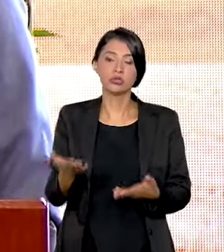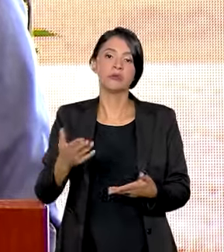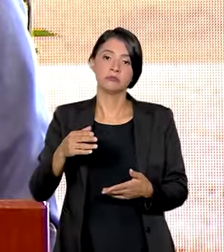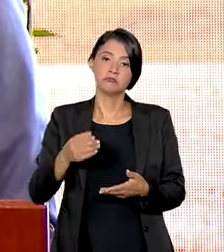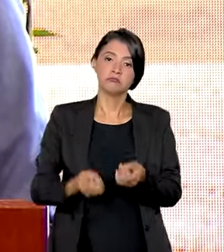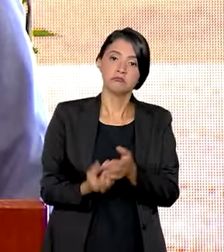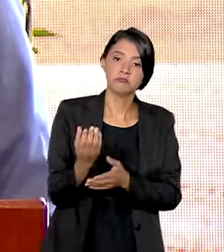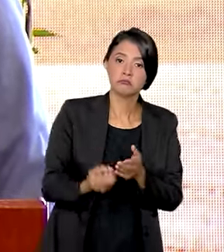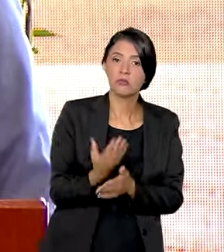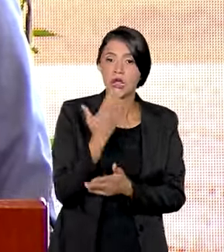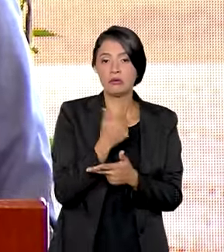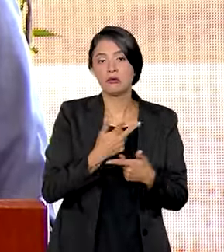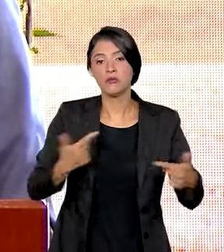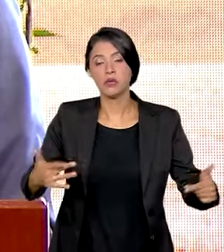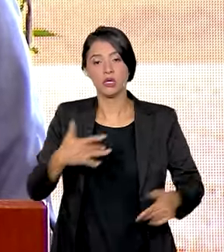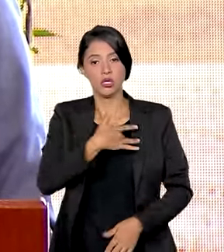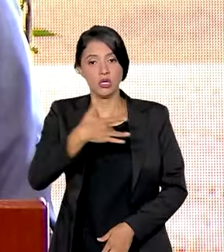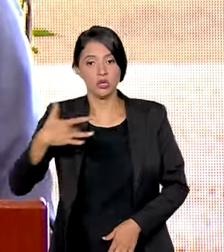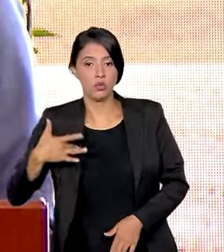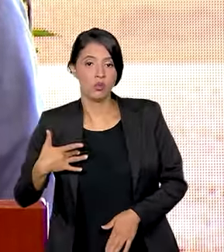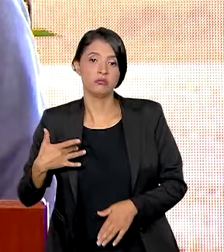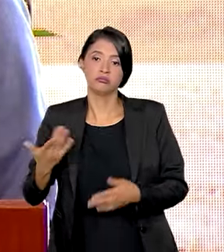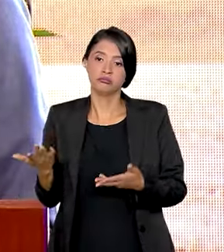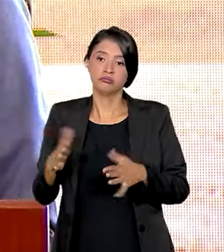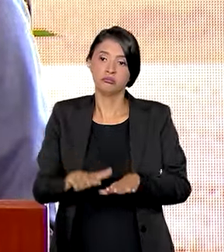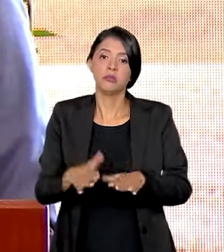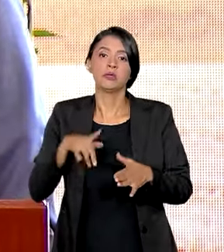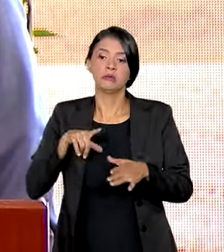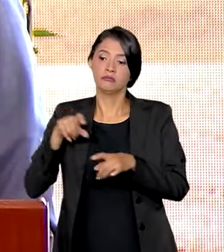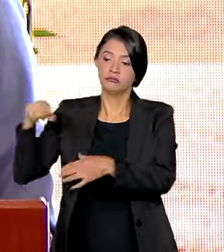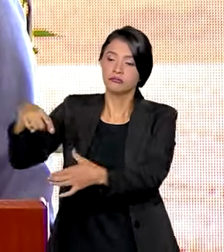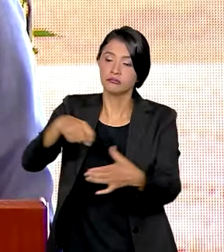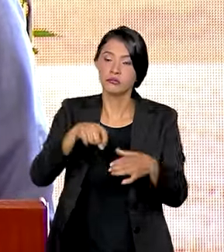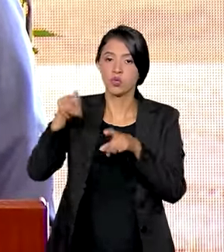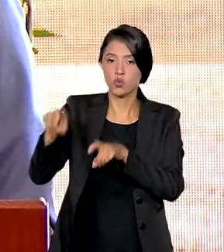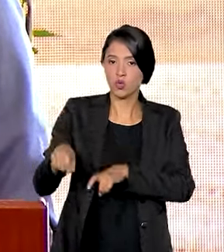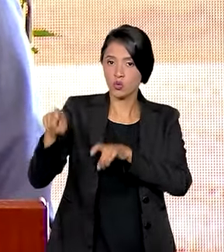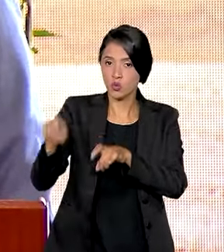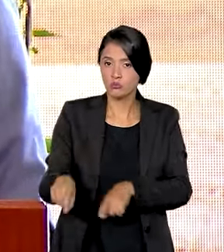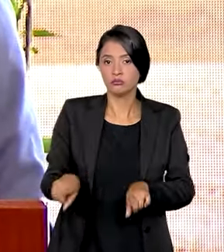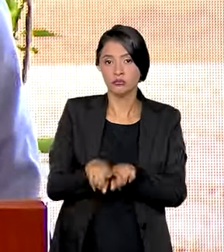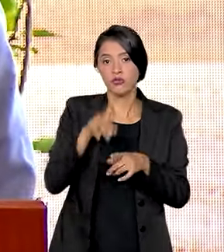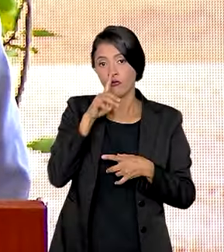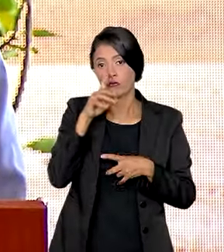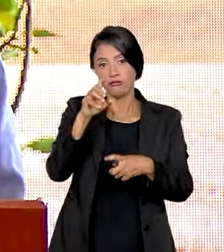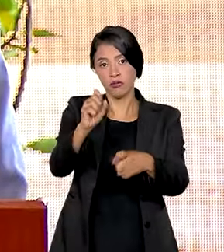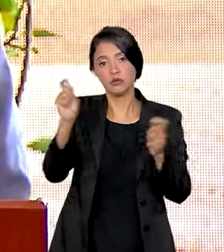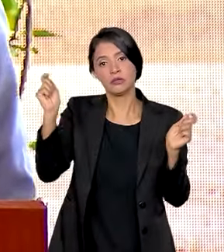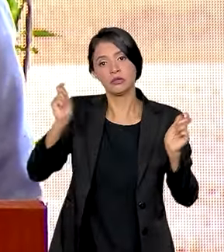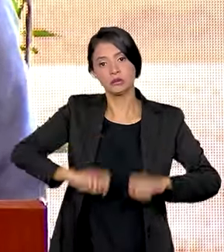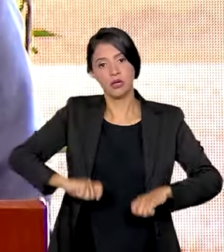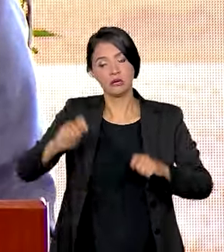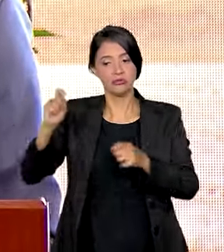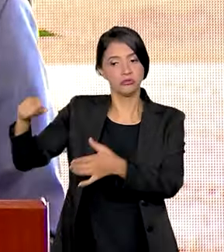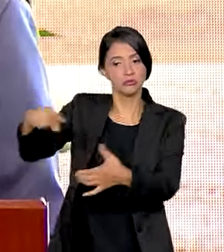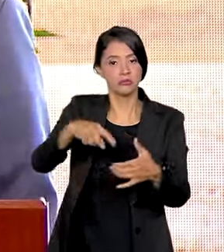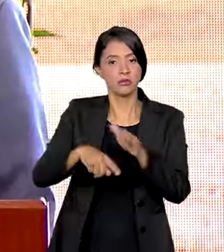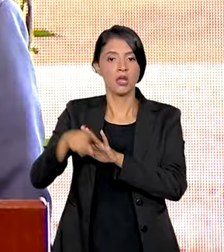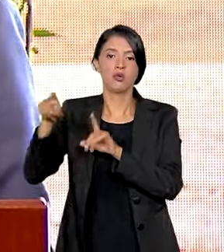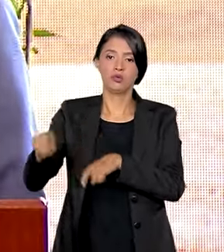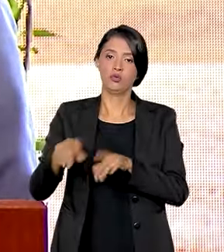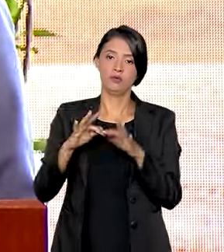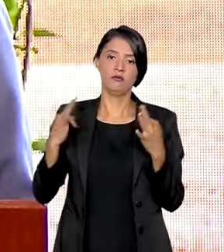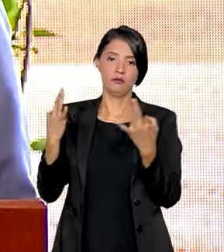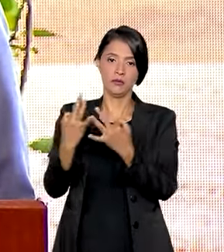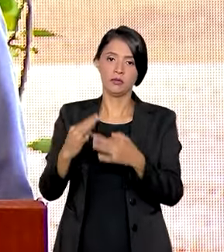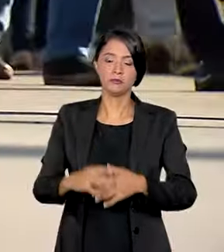para a produção de alimentos saudáveis, para a inclusão produtiva rural e para fortalecer a capacidade produtiva